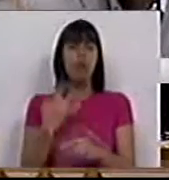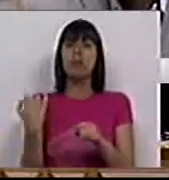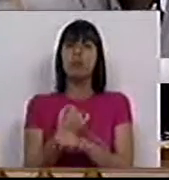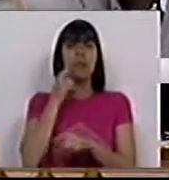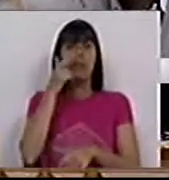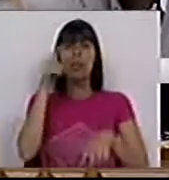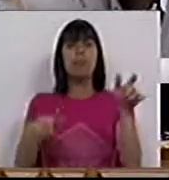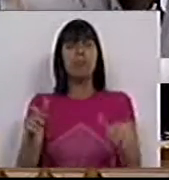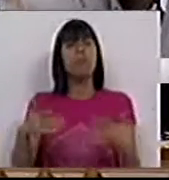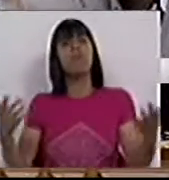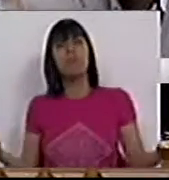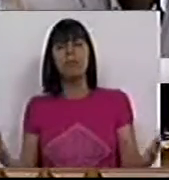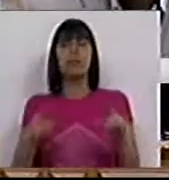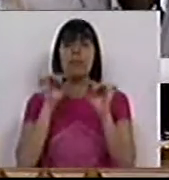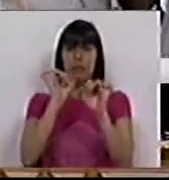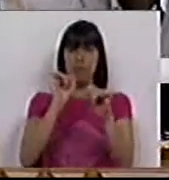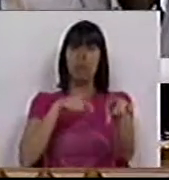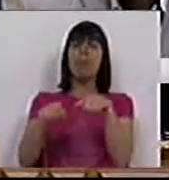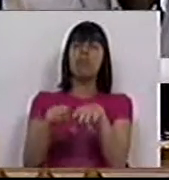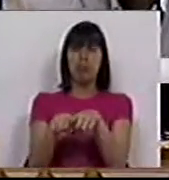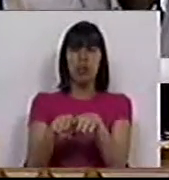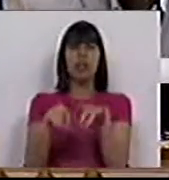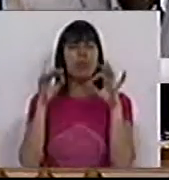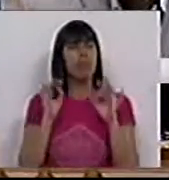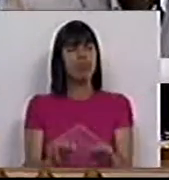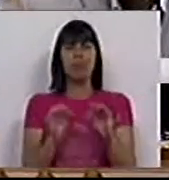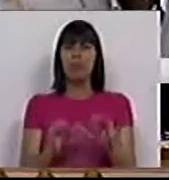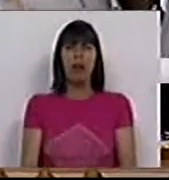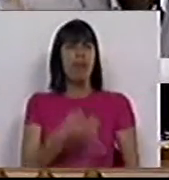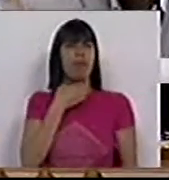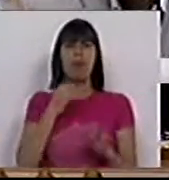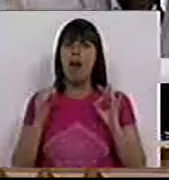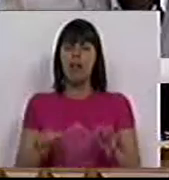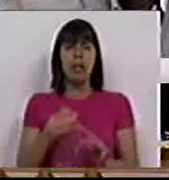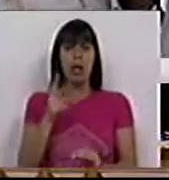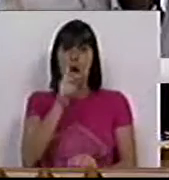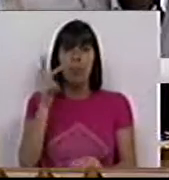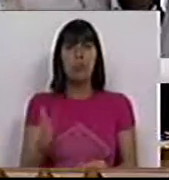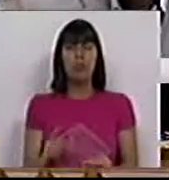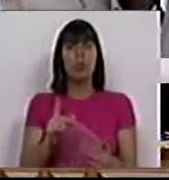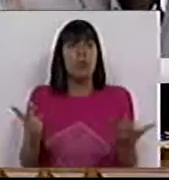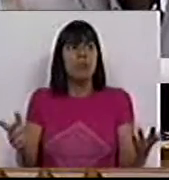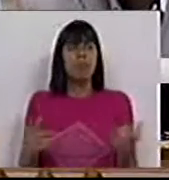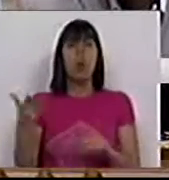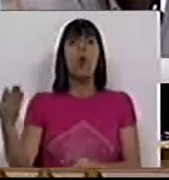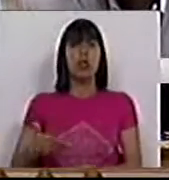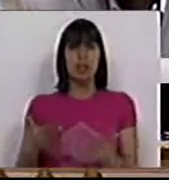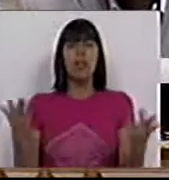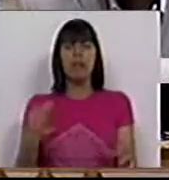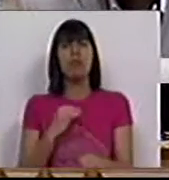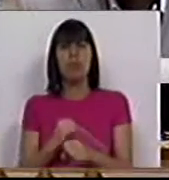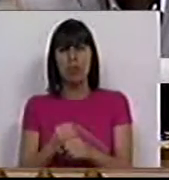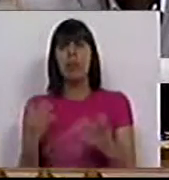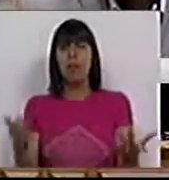trabalhadores. E, portanto, a sua política é de falência absoluta no que aos direitos